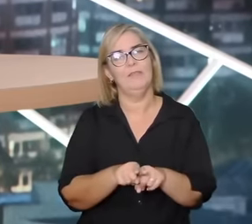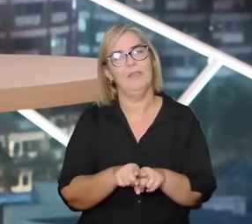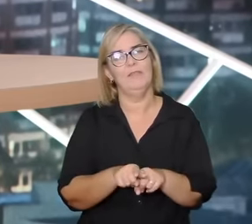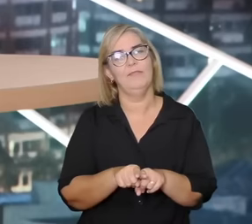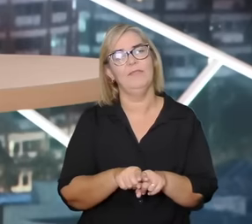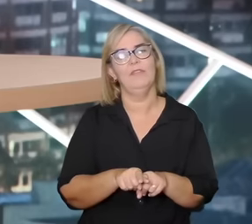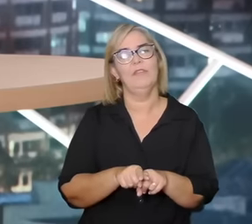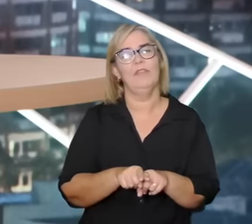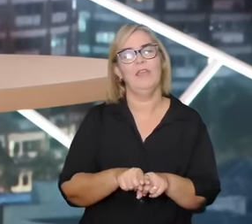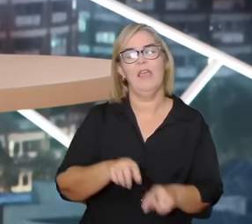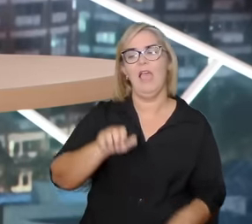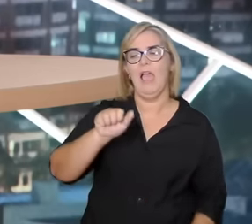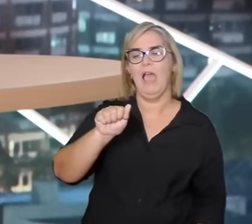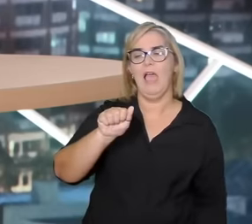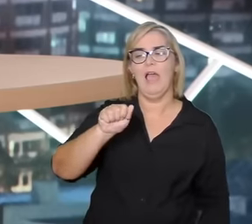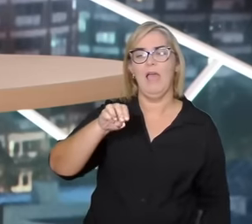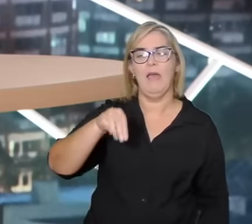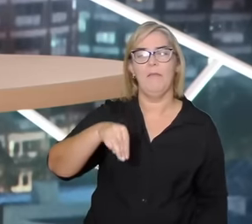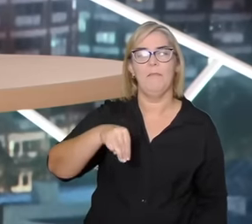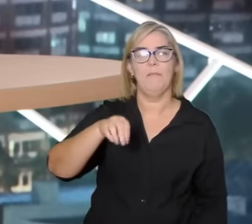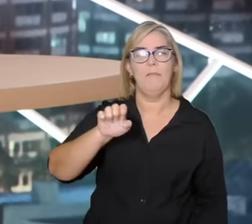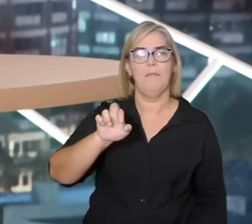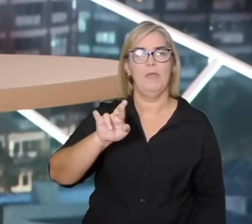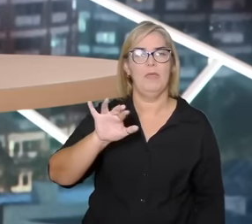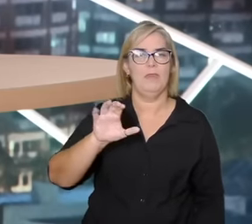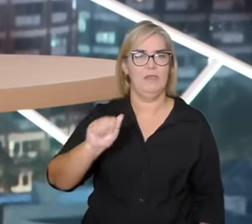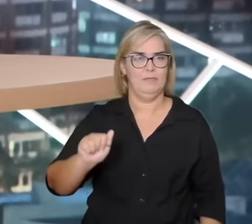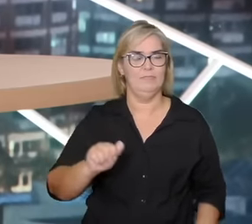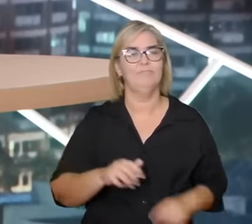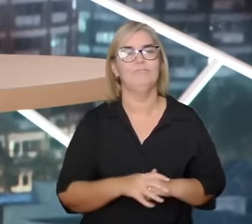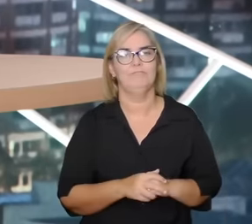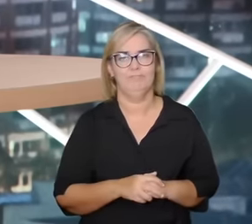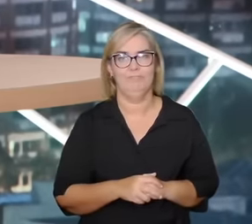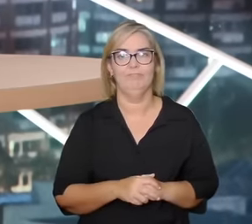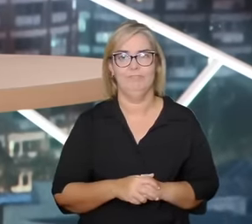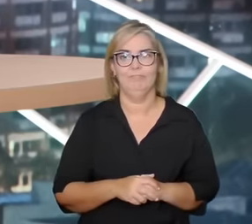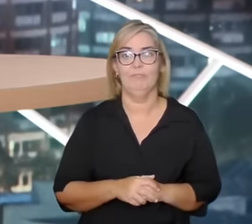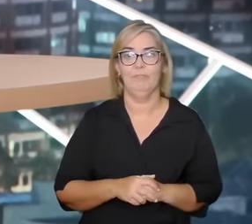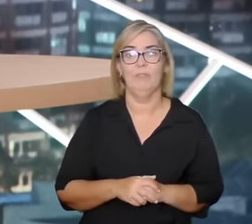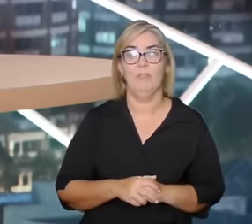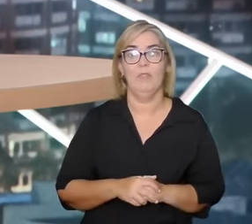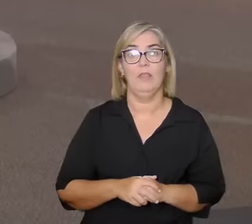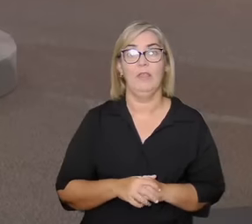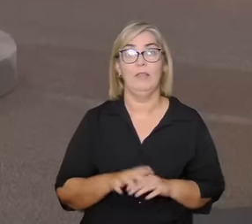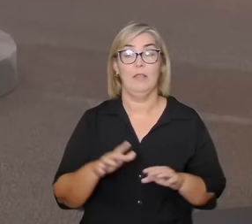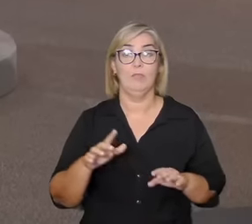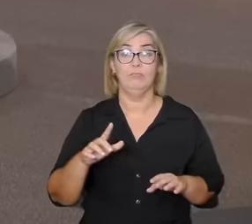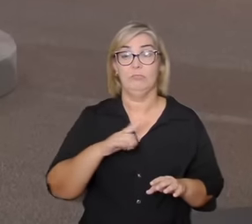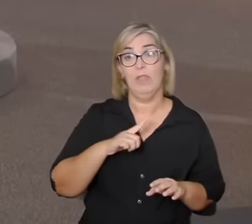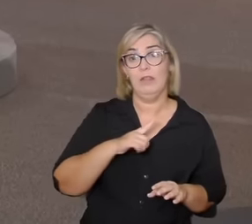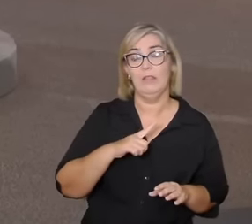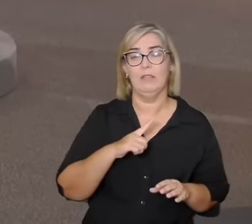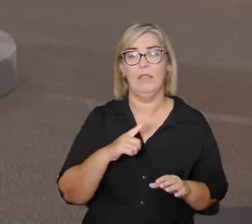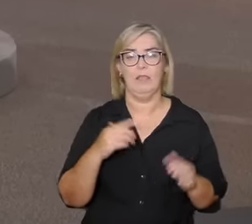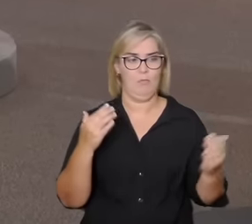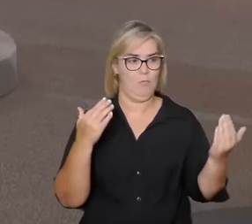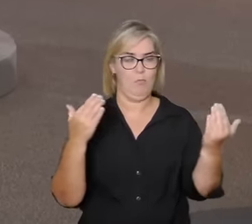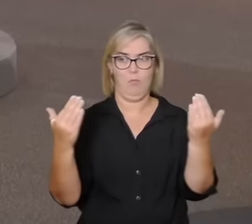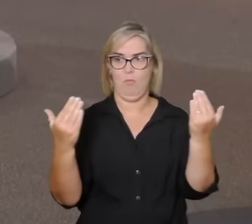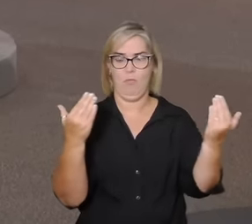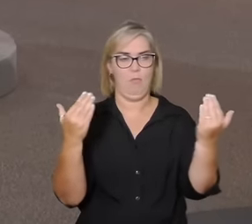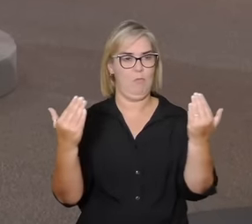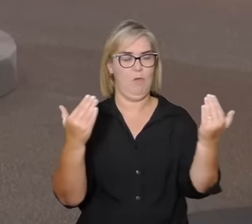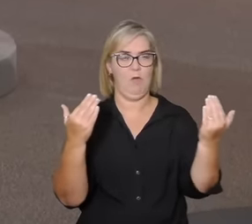cosmovisão afropindorâmica e ele opõe a cosmovisão afropindorâmica a uma cosmovisão